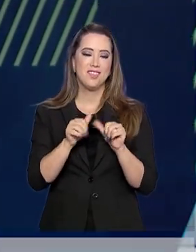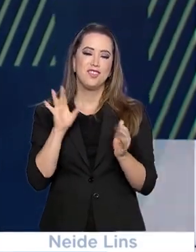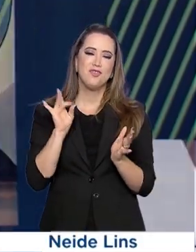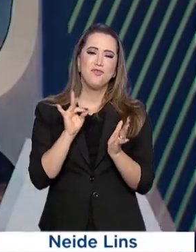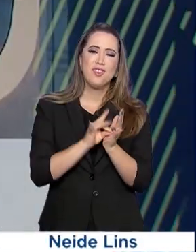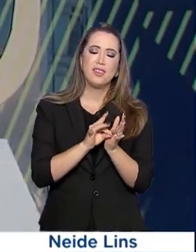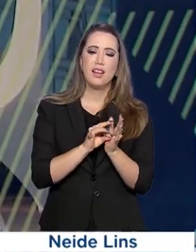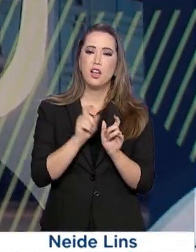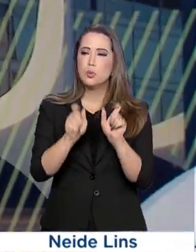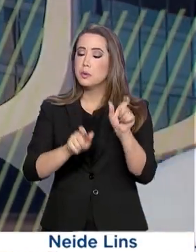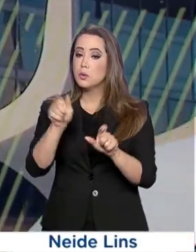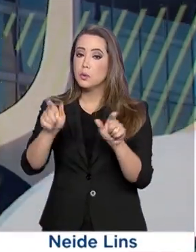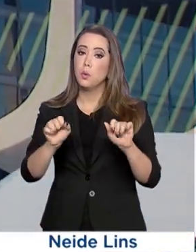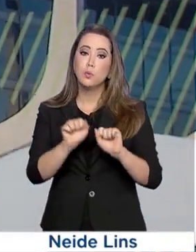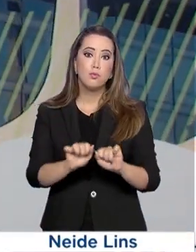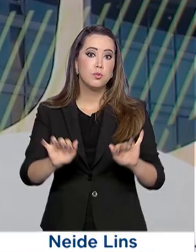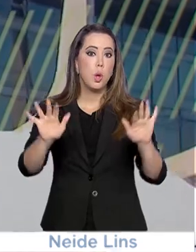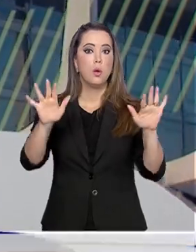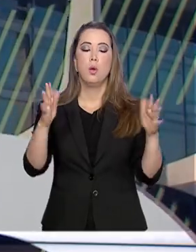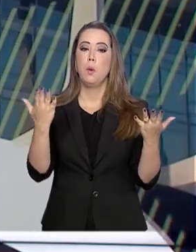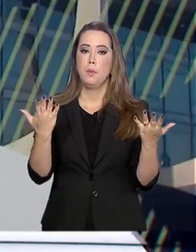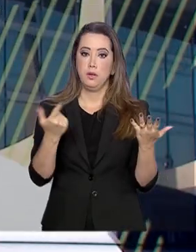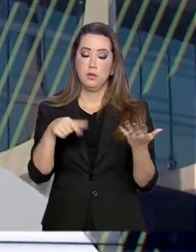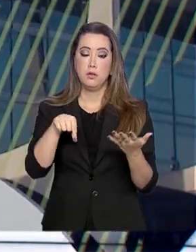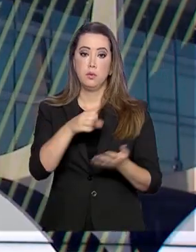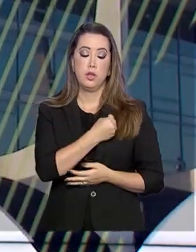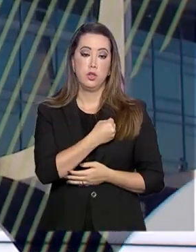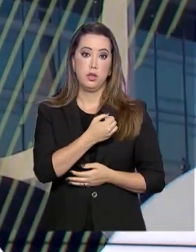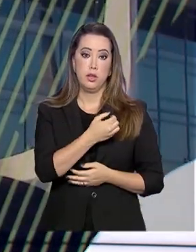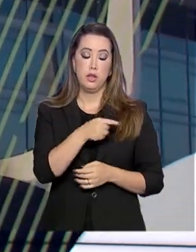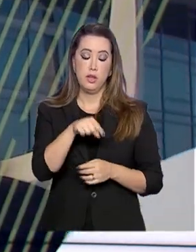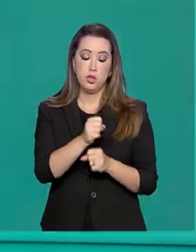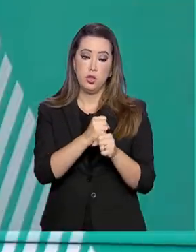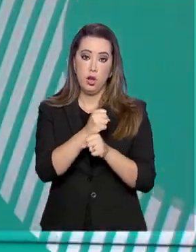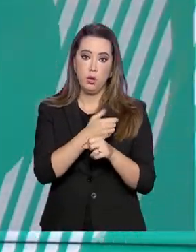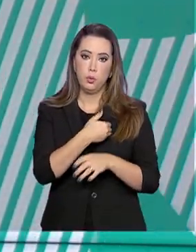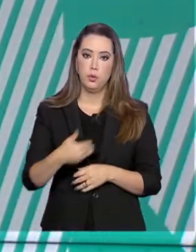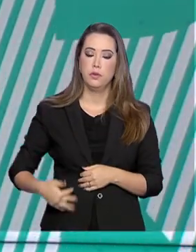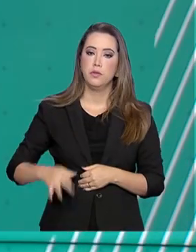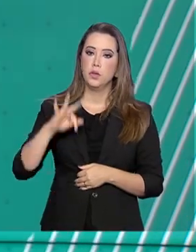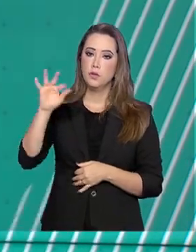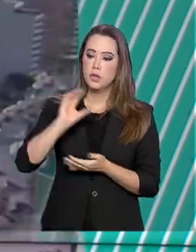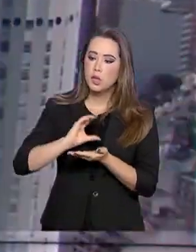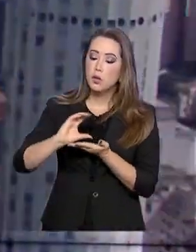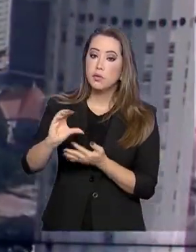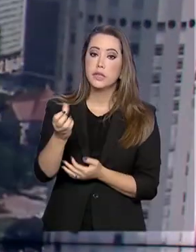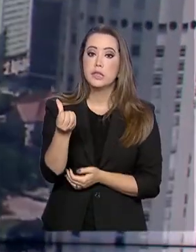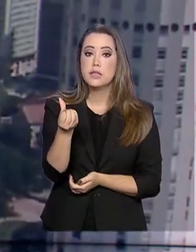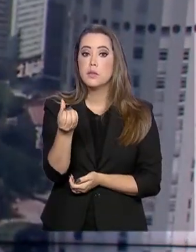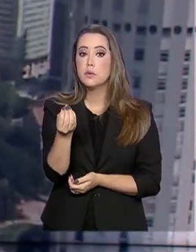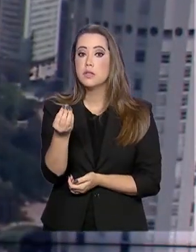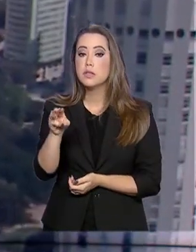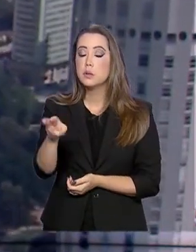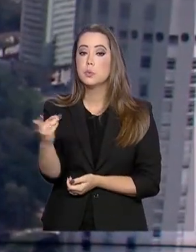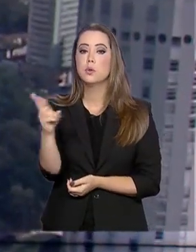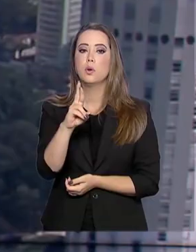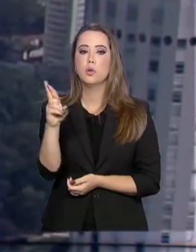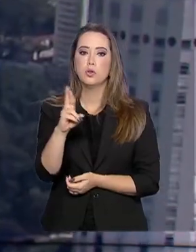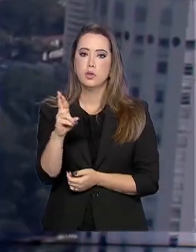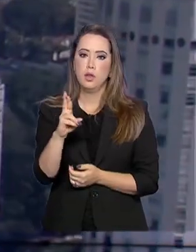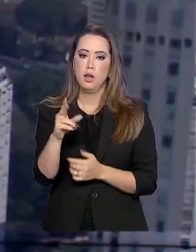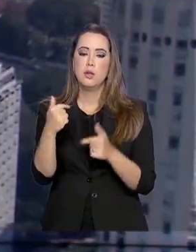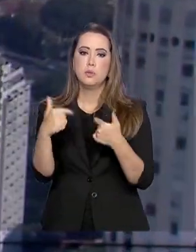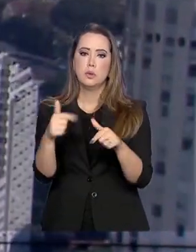muitos brasileiros. O governo federal já destinou este ano mais de 600 milhões de reais para obras do programa de